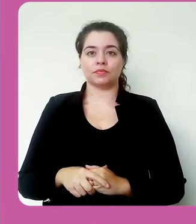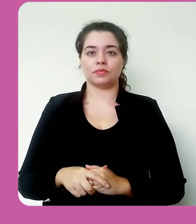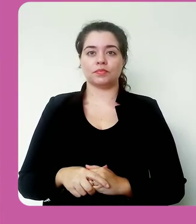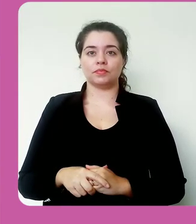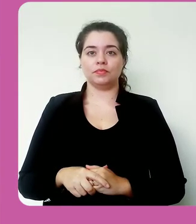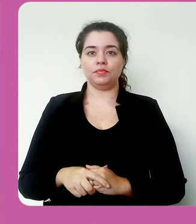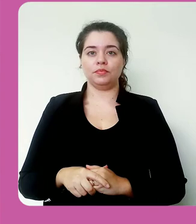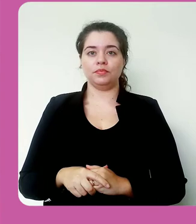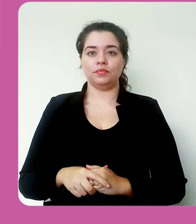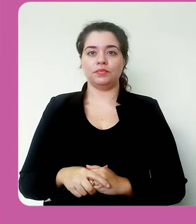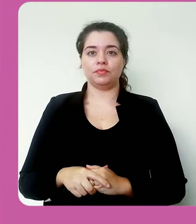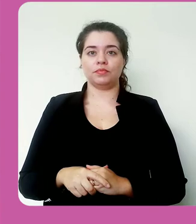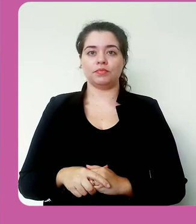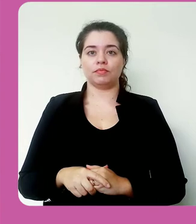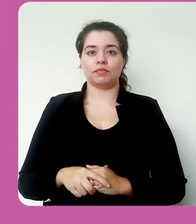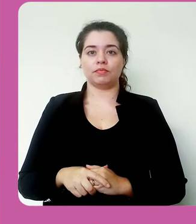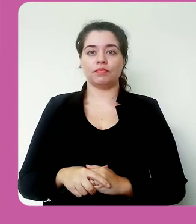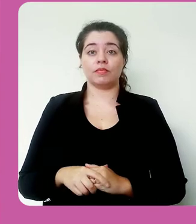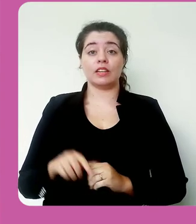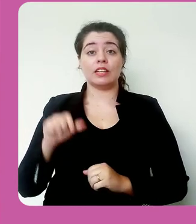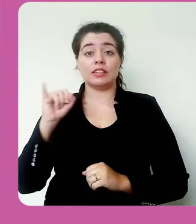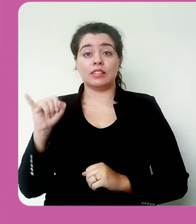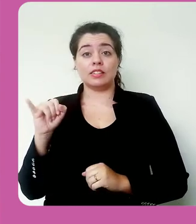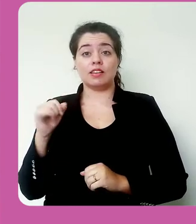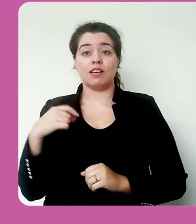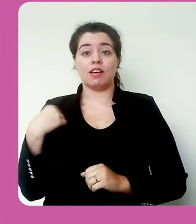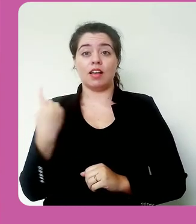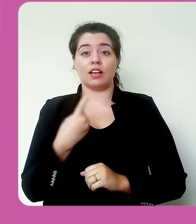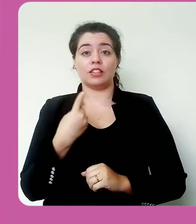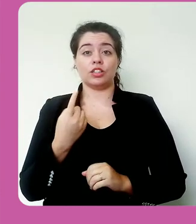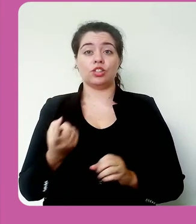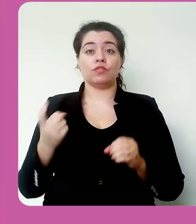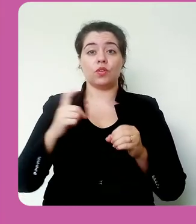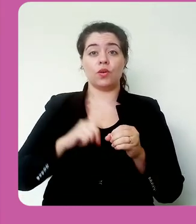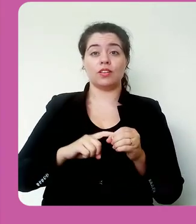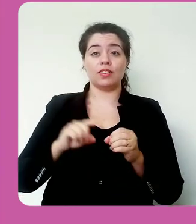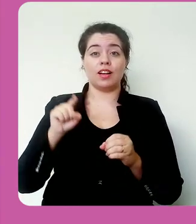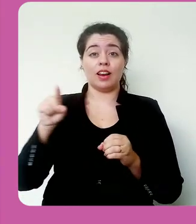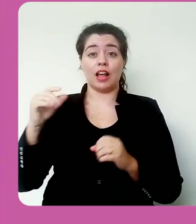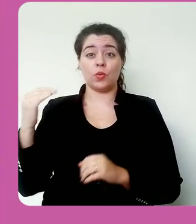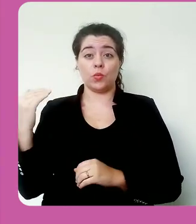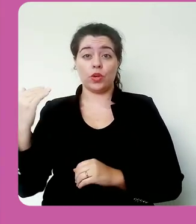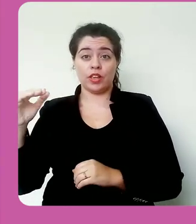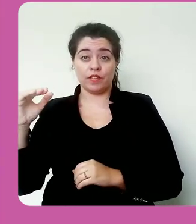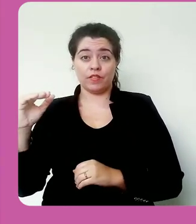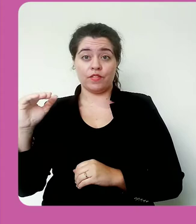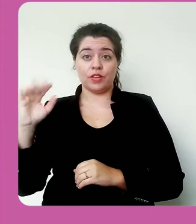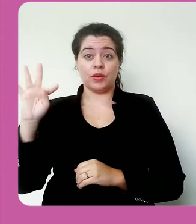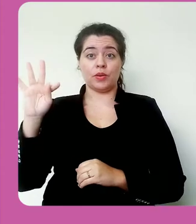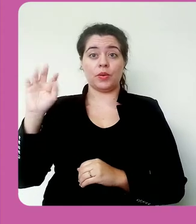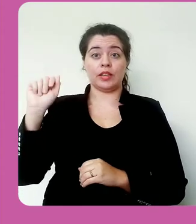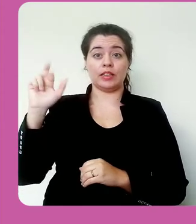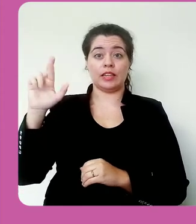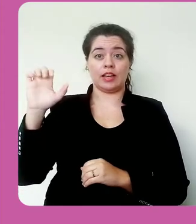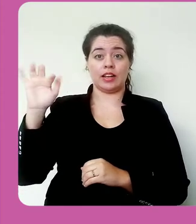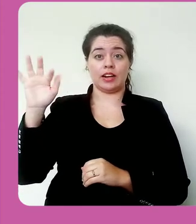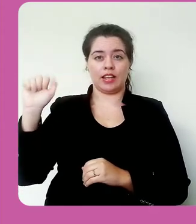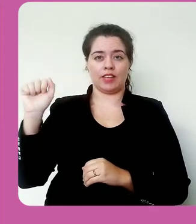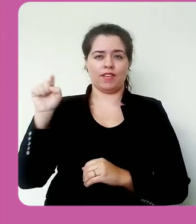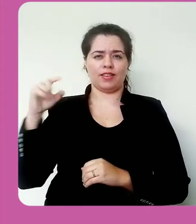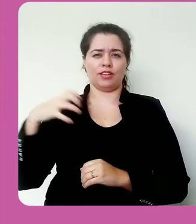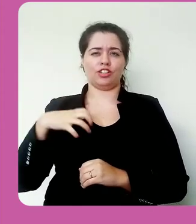no envio de tarefa do aluno, aqui, né, essa aqui é a visão do aluno,